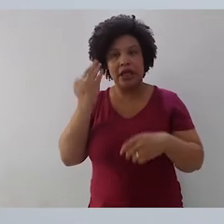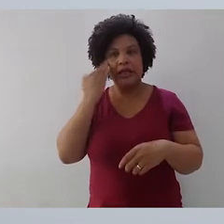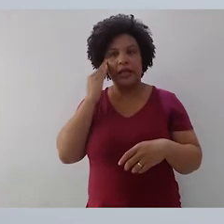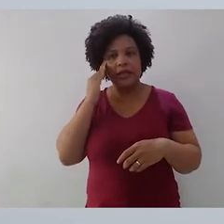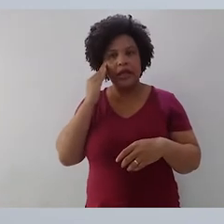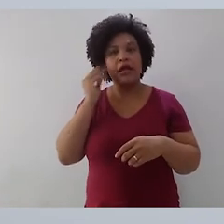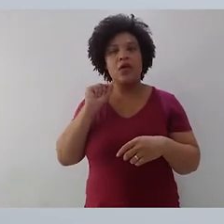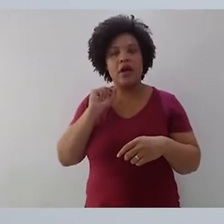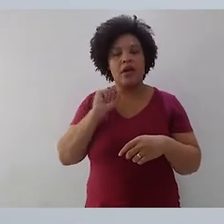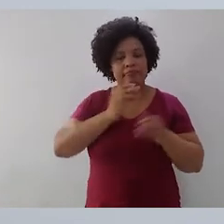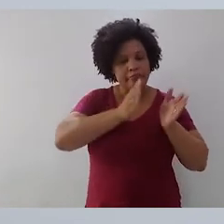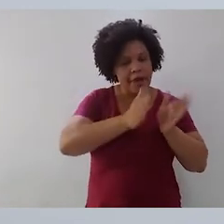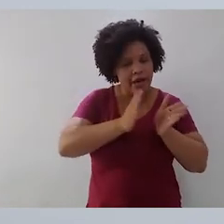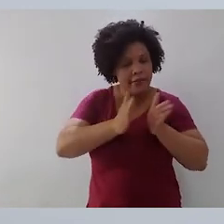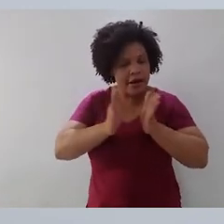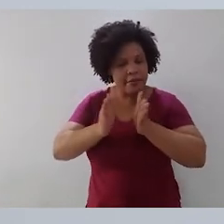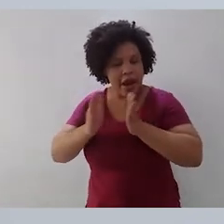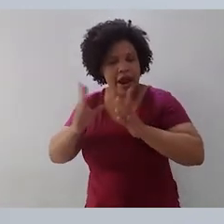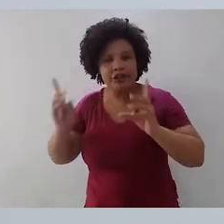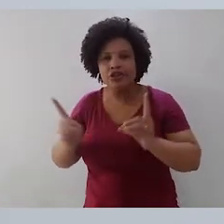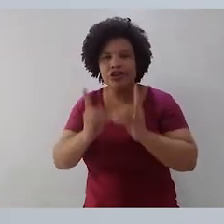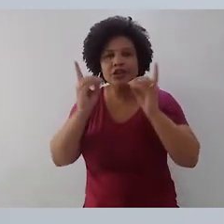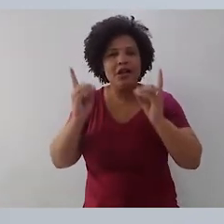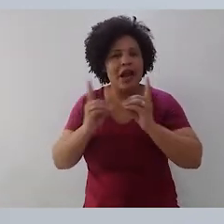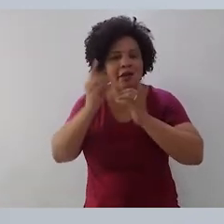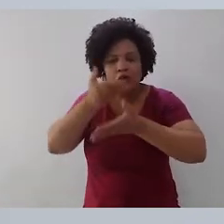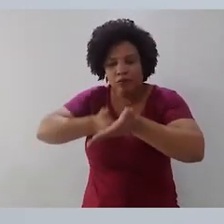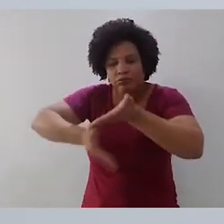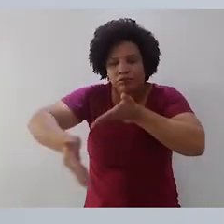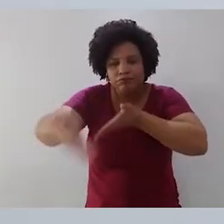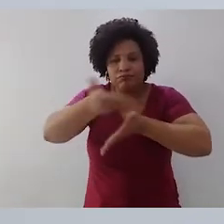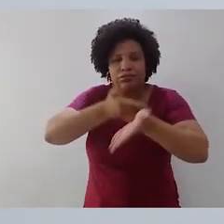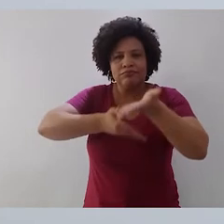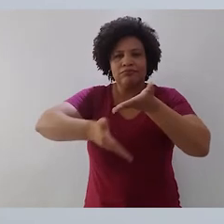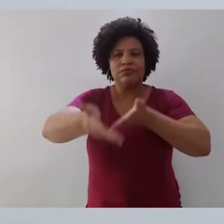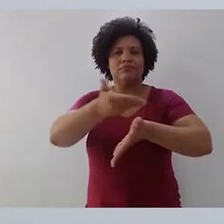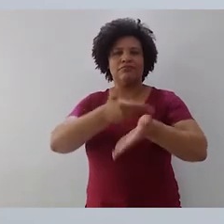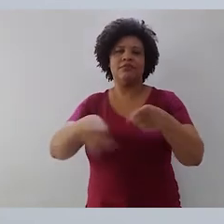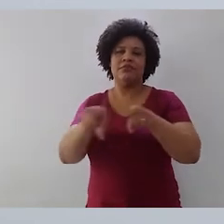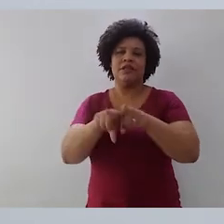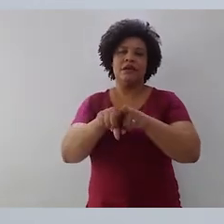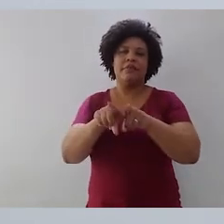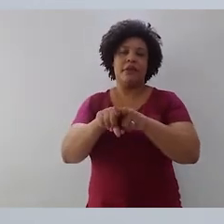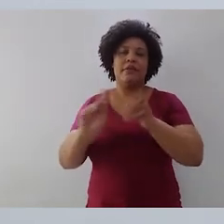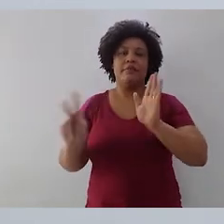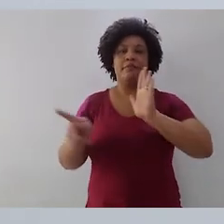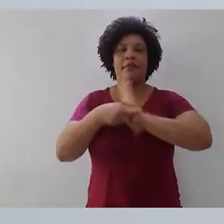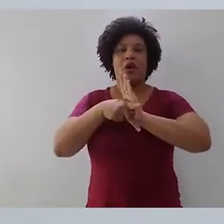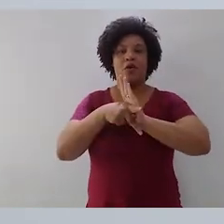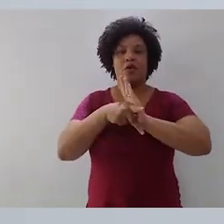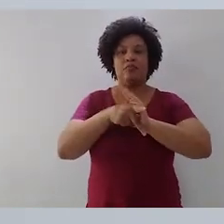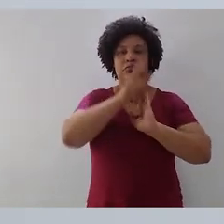processo deve ser dinâmico e o tempo todo deve pertencer à possibilidade de um escritor se formar